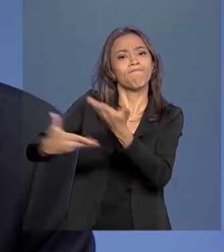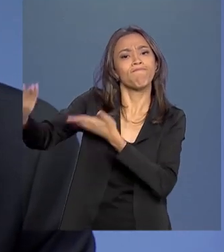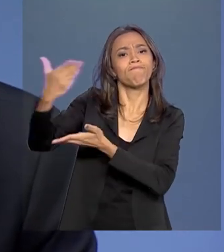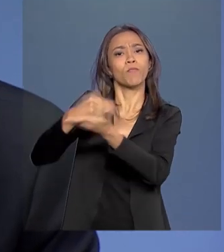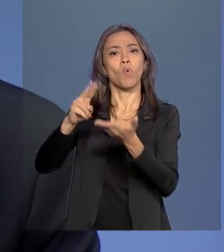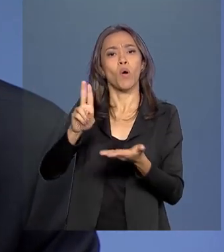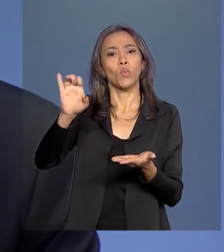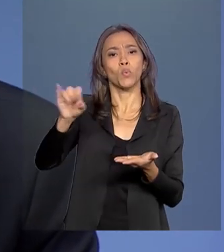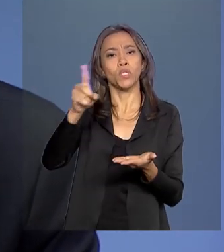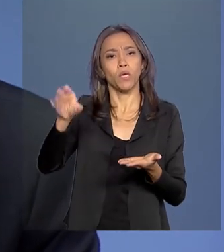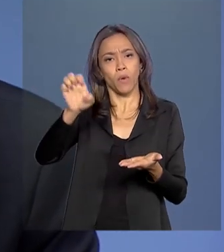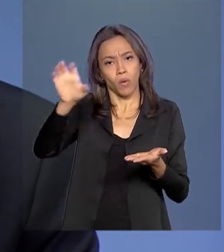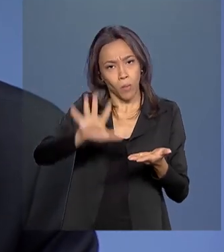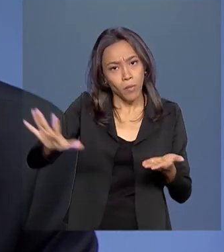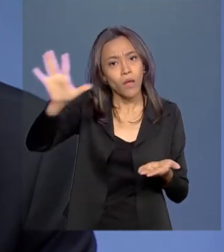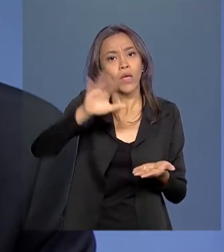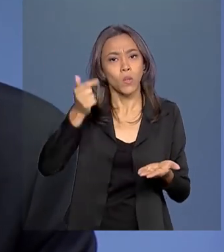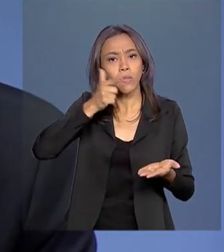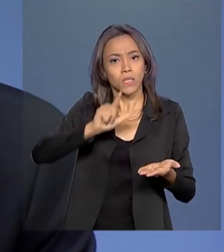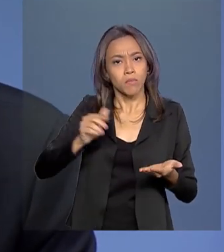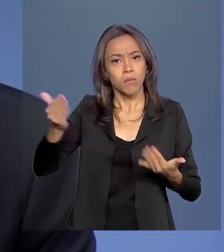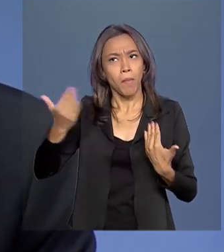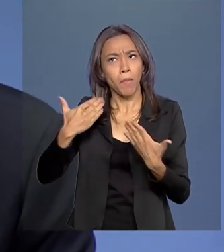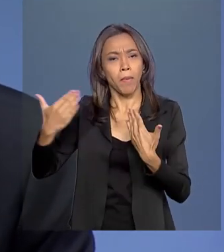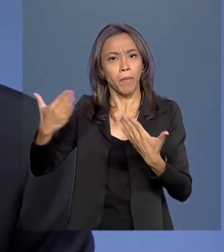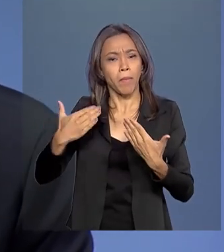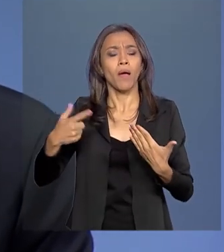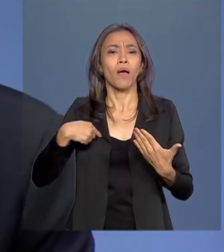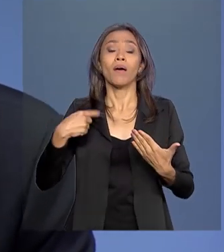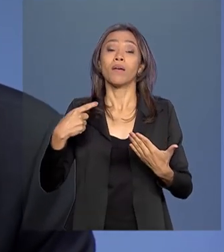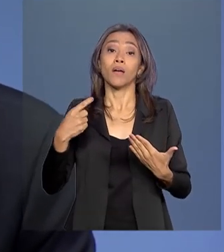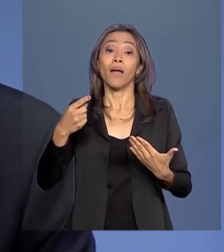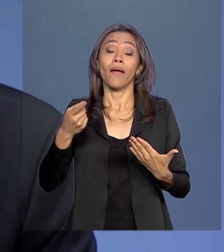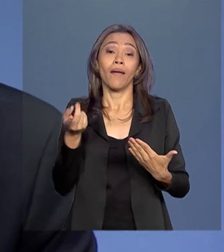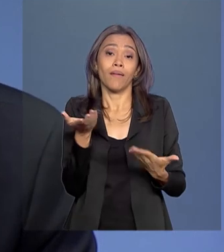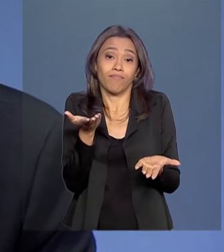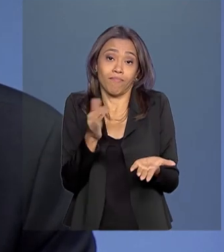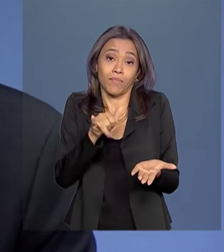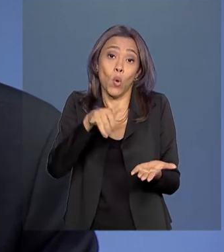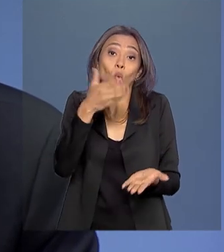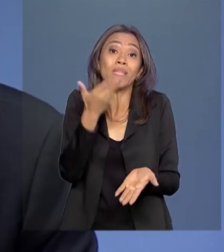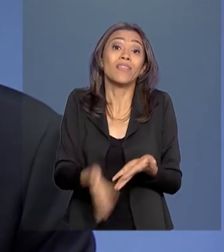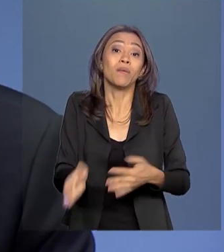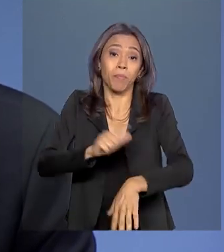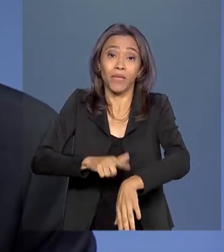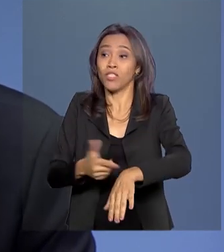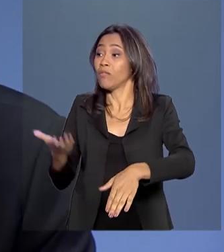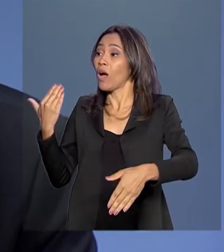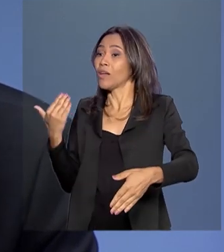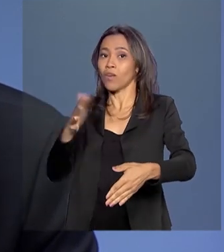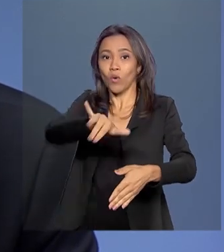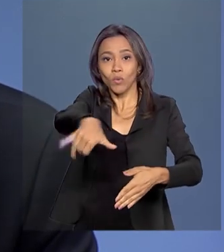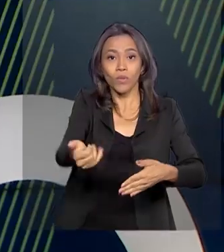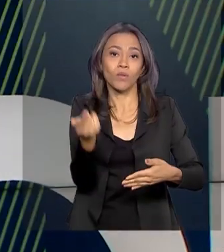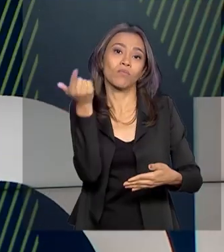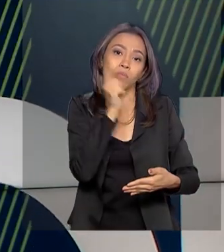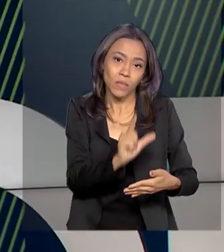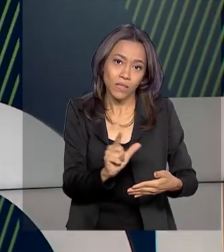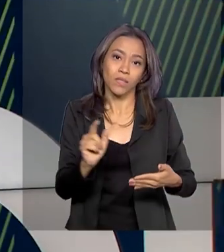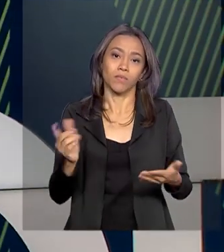permitindo a gente recuperar o tempo perdido no plano da agenda interna intra-Mercosul.